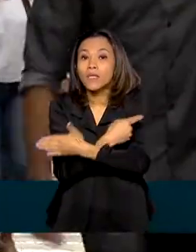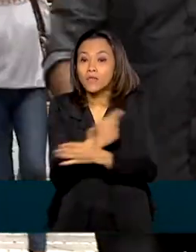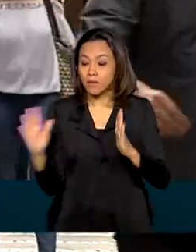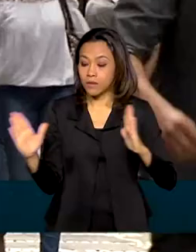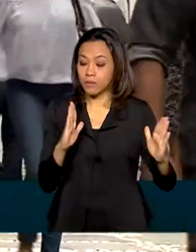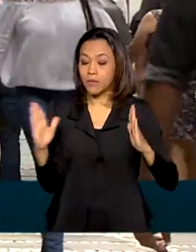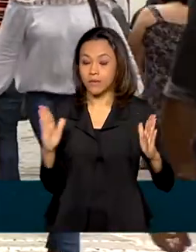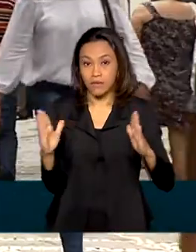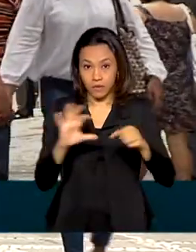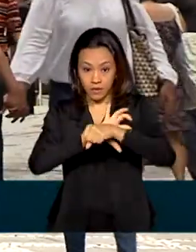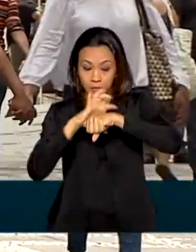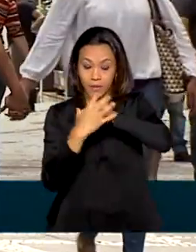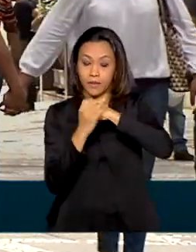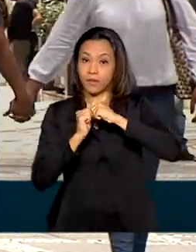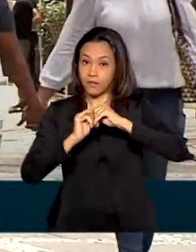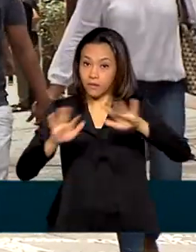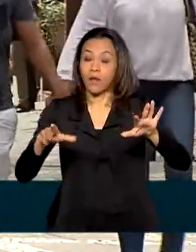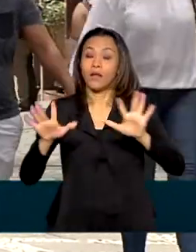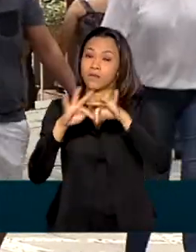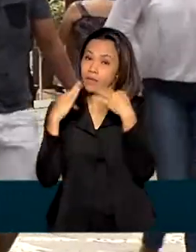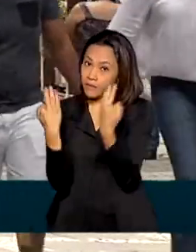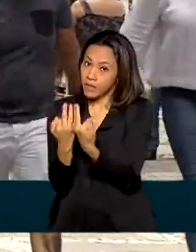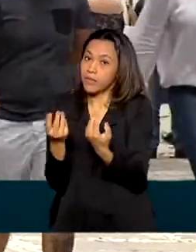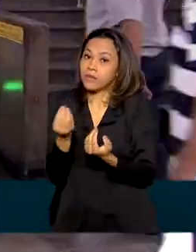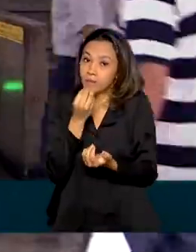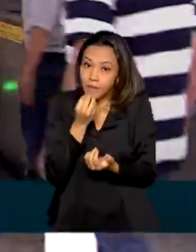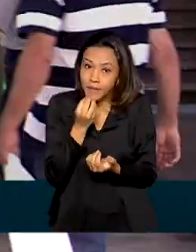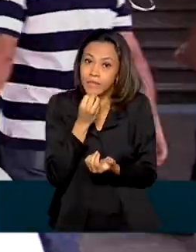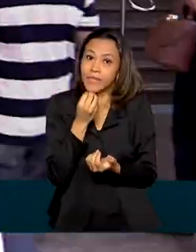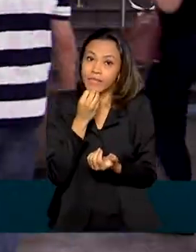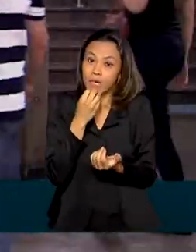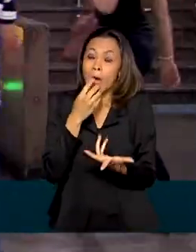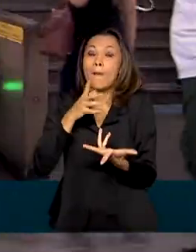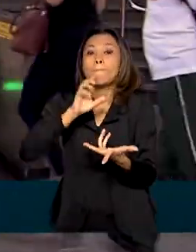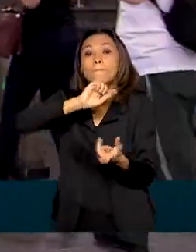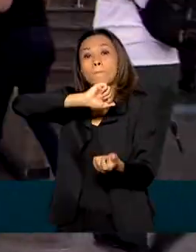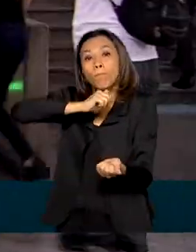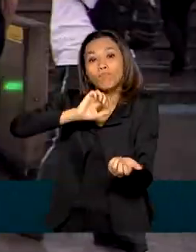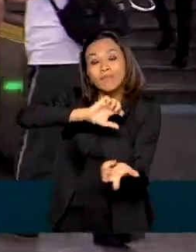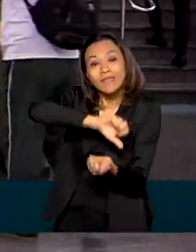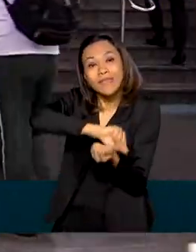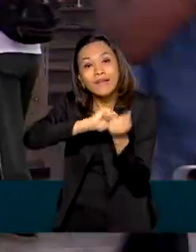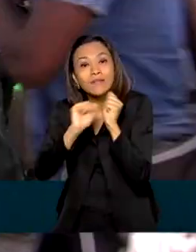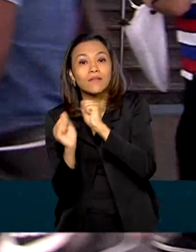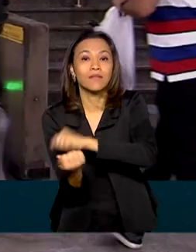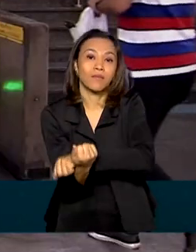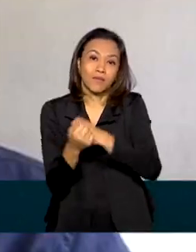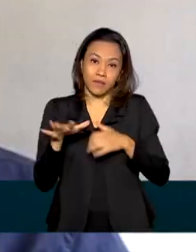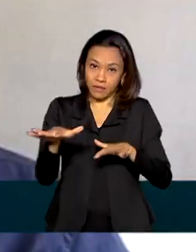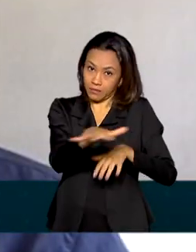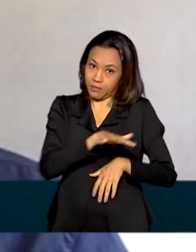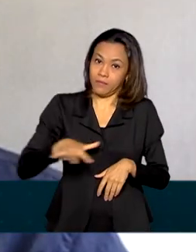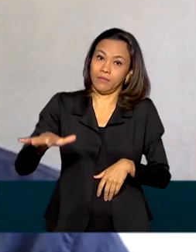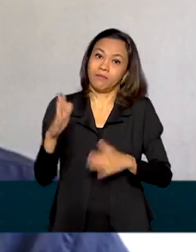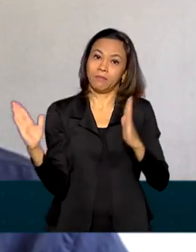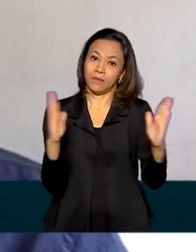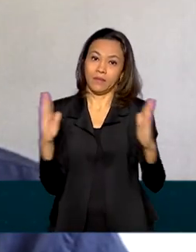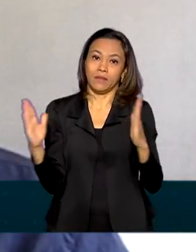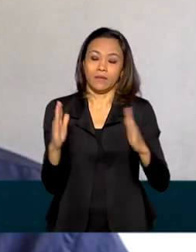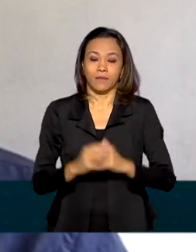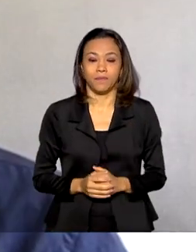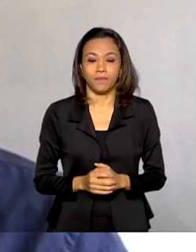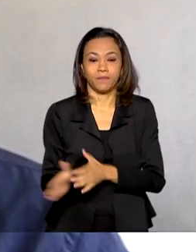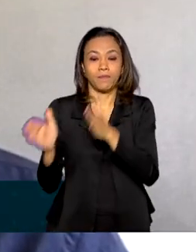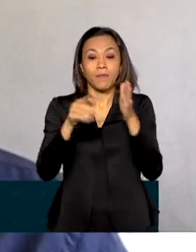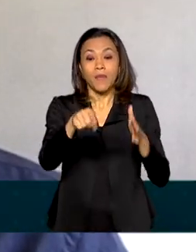famílias poderiam manter as mudanças de hábito quando o assunto é poupar dinheiro. Cidadãos bem educados